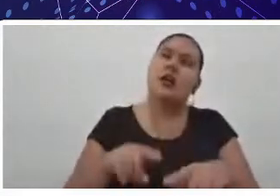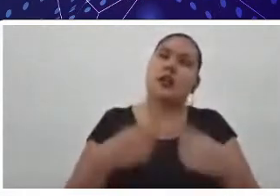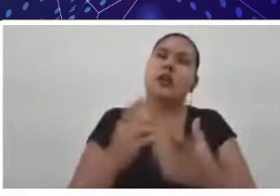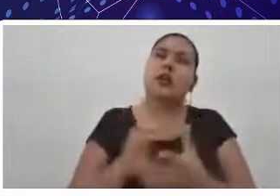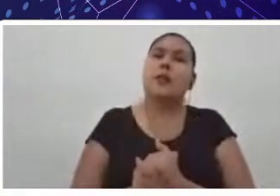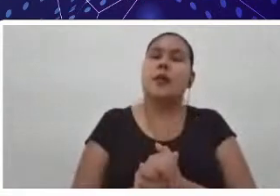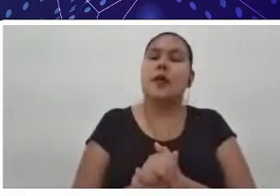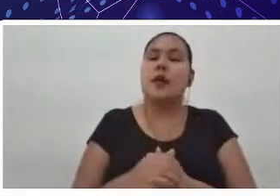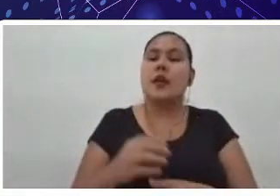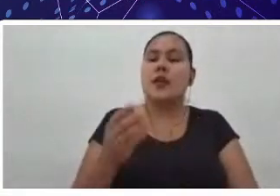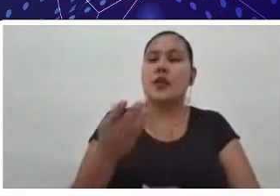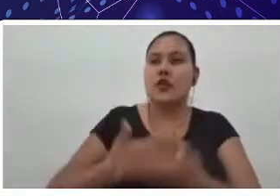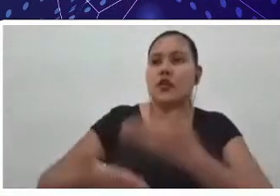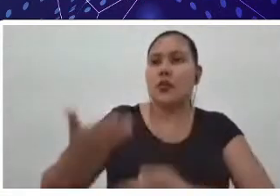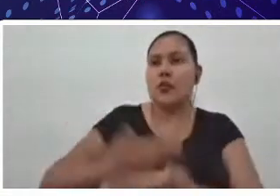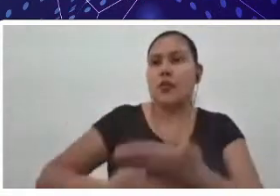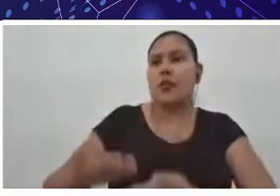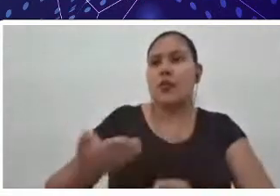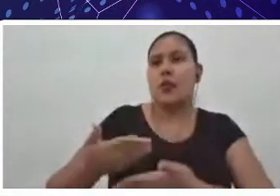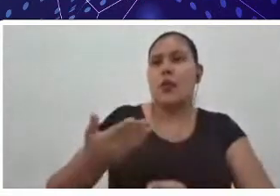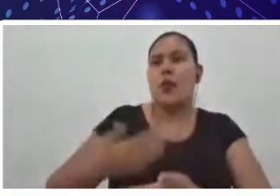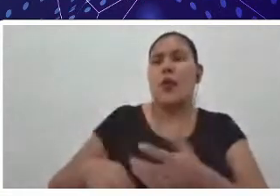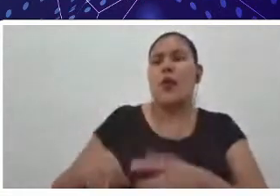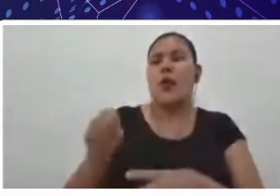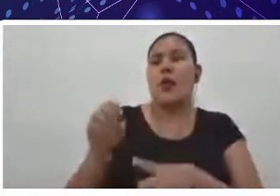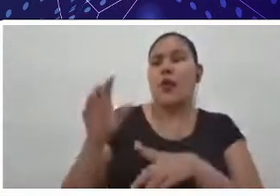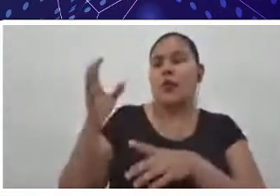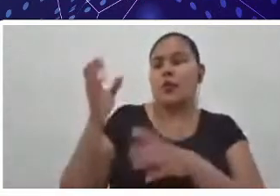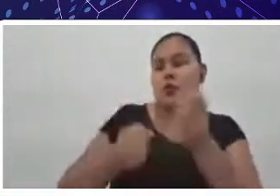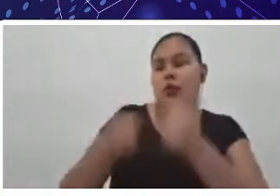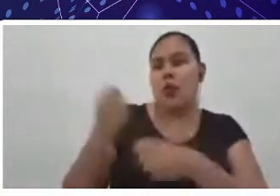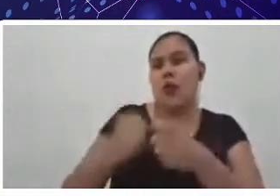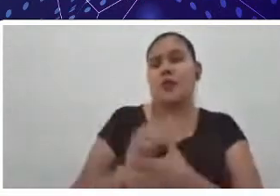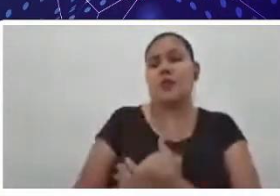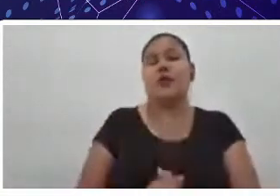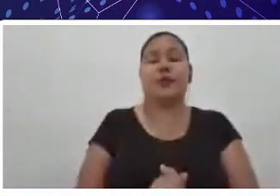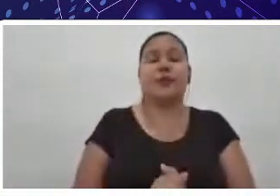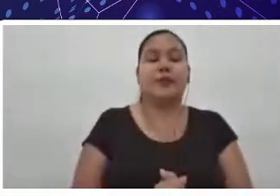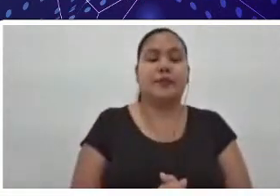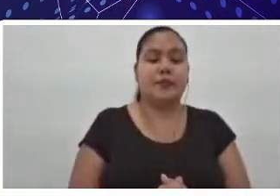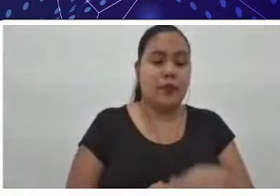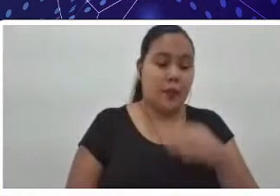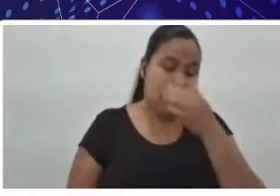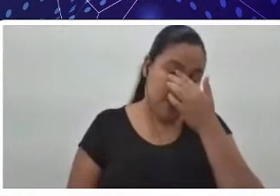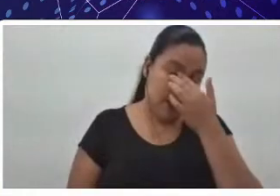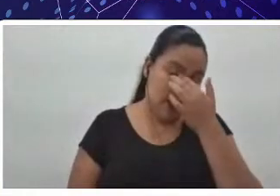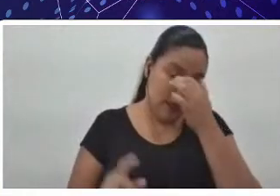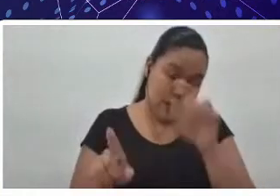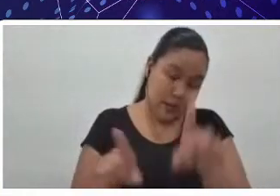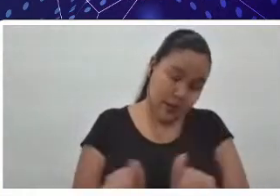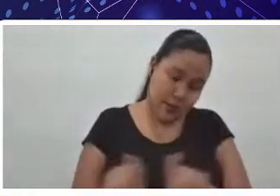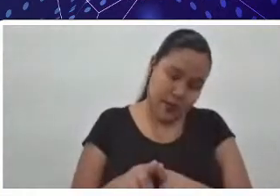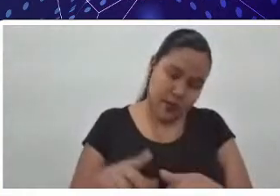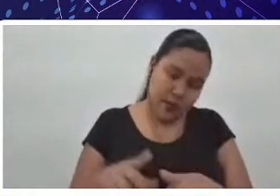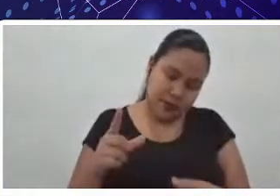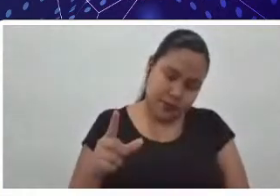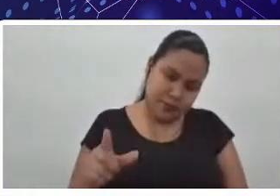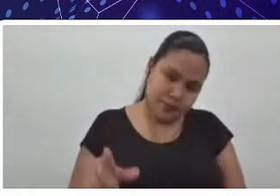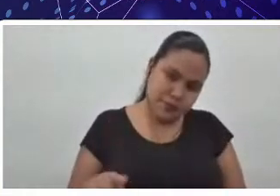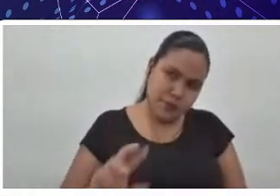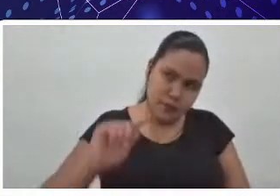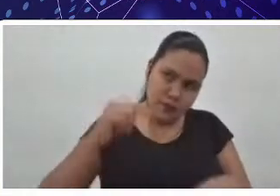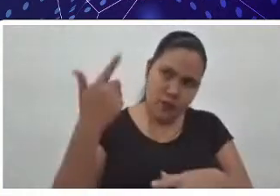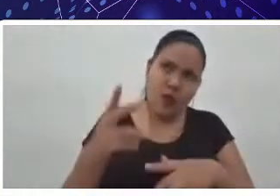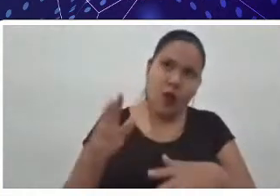bovinocultura e da bubalinocultura. Além disso, nós temos outras áreas a serem desenvolvidas, que vem